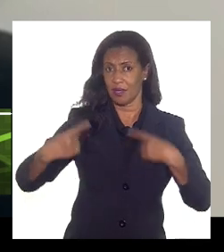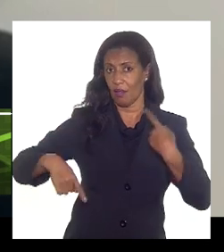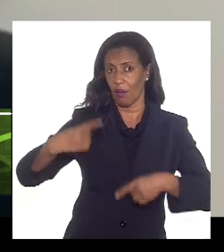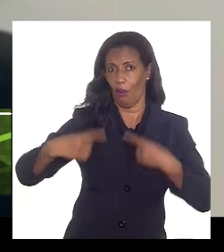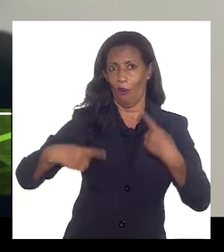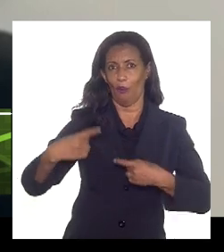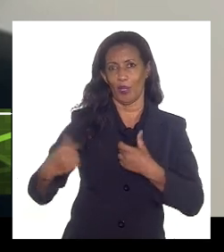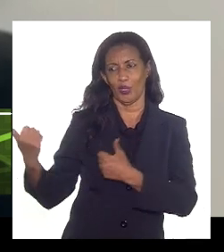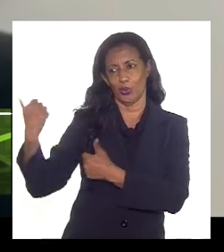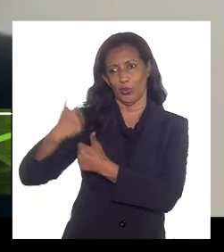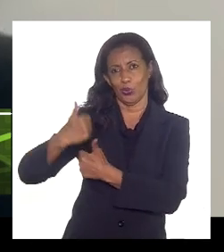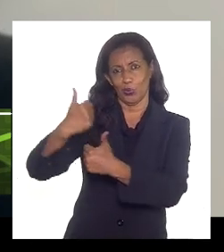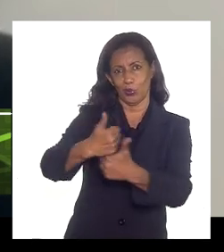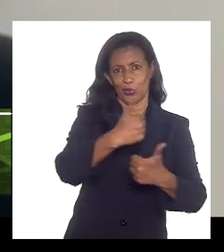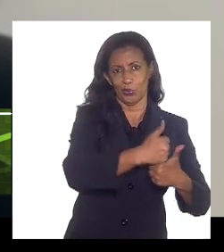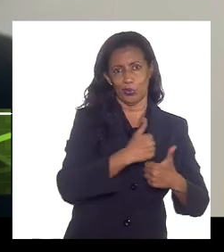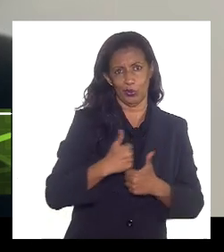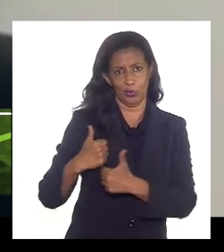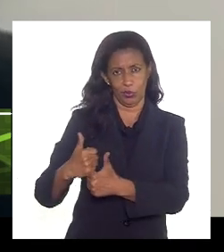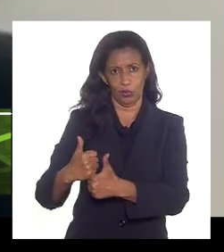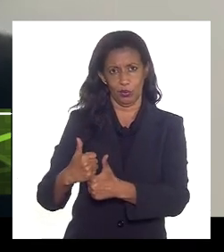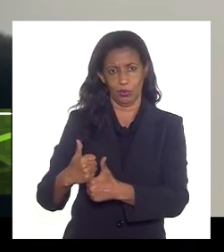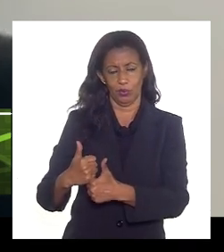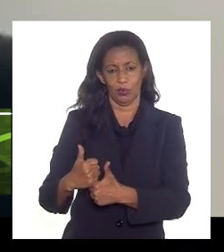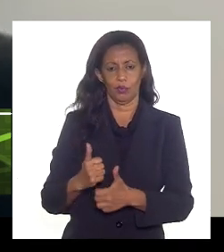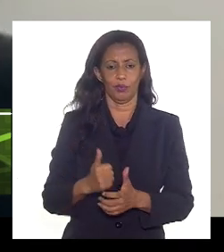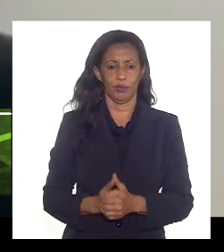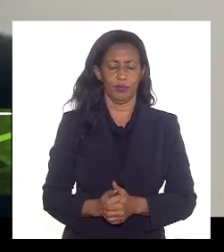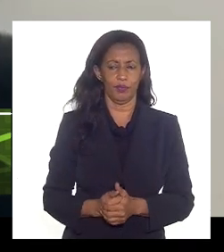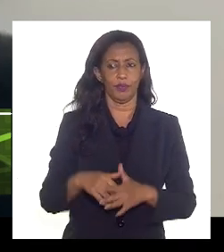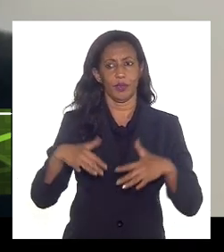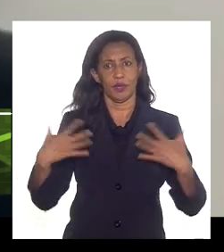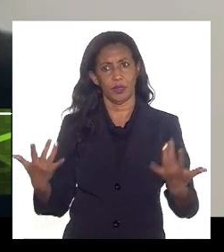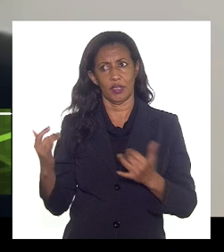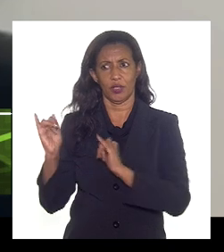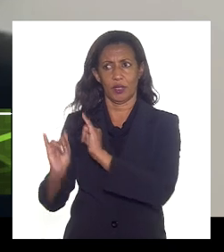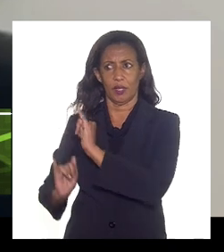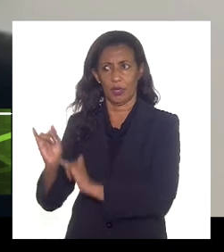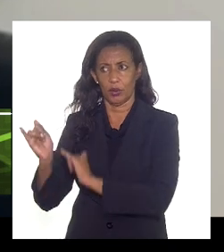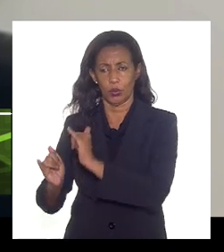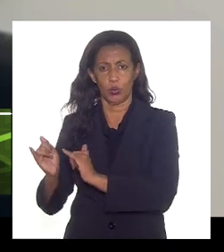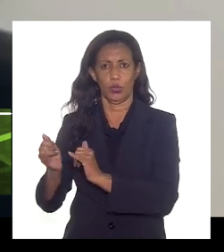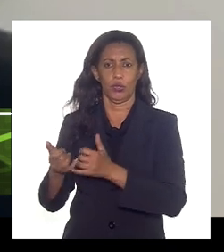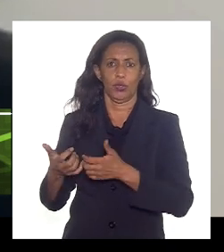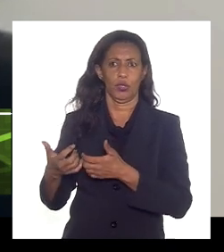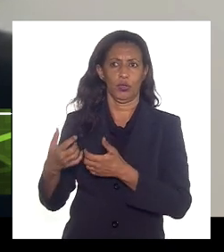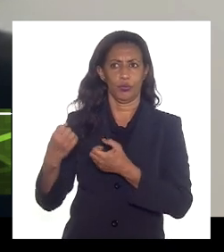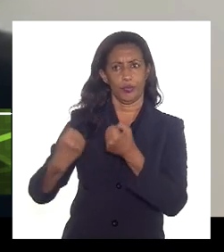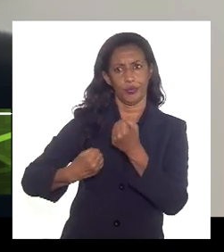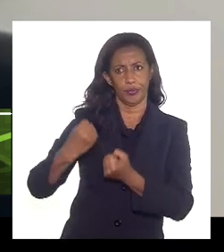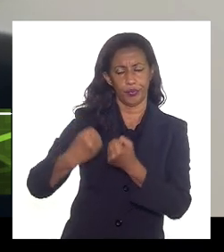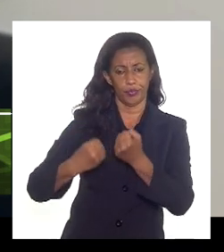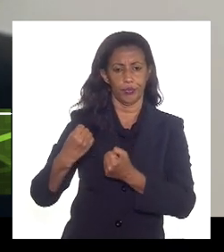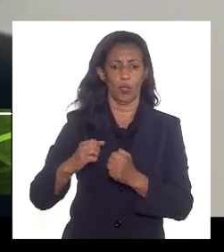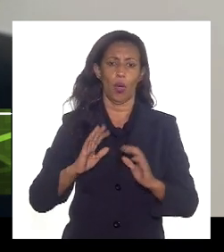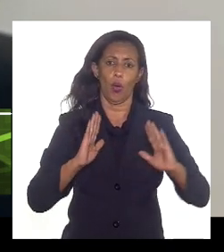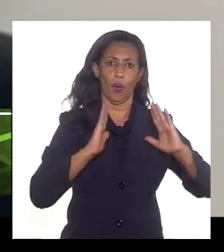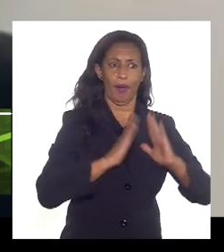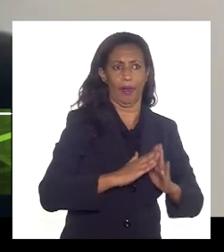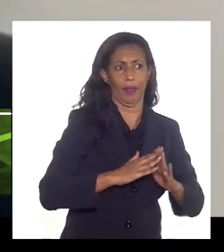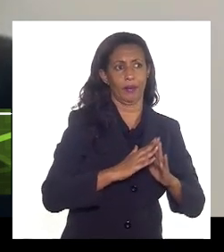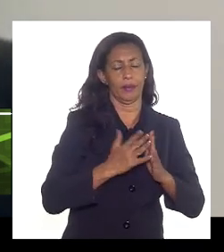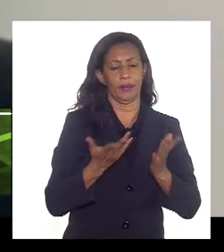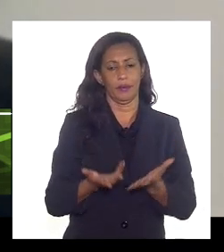seus substitutos em cada ramo de consumo seja na indústria no automotivo no residencial no comercial